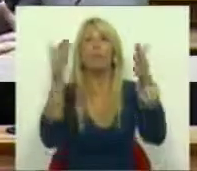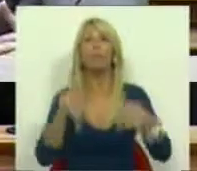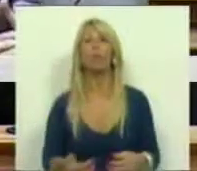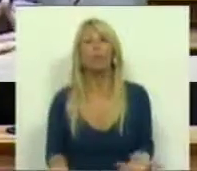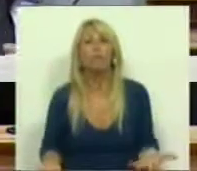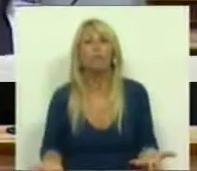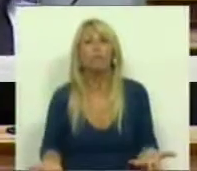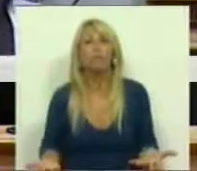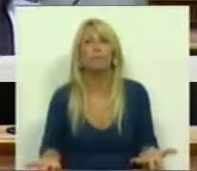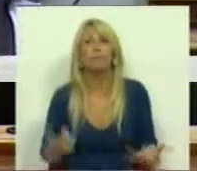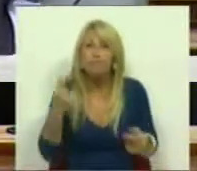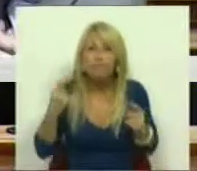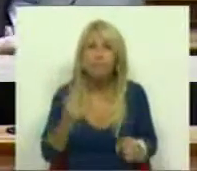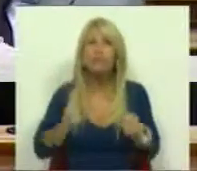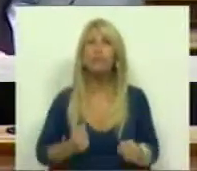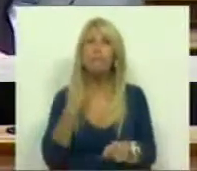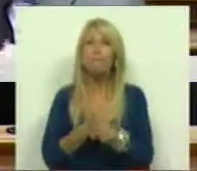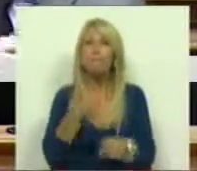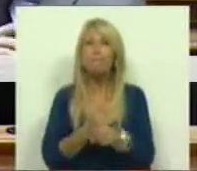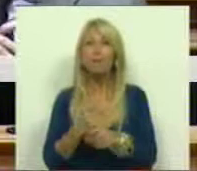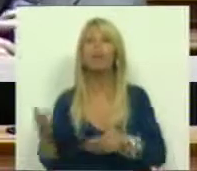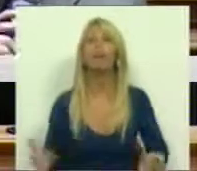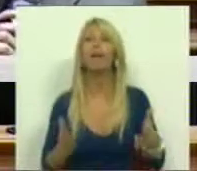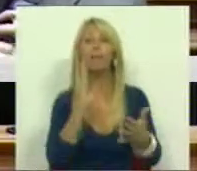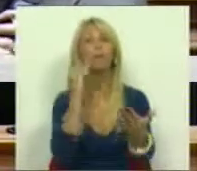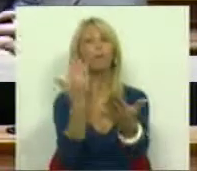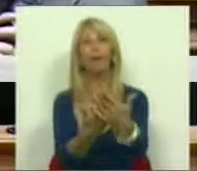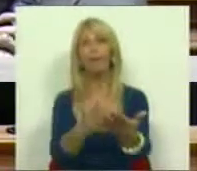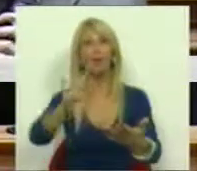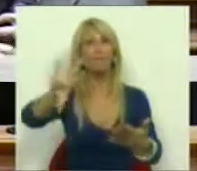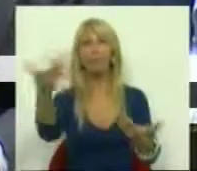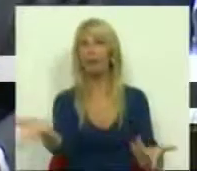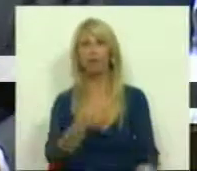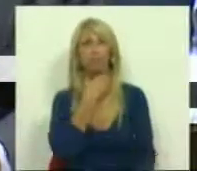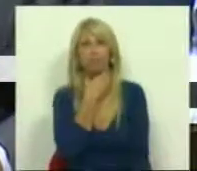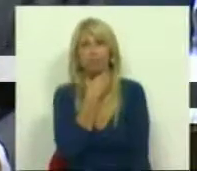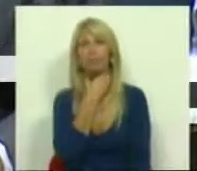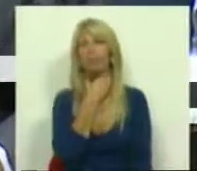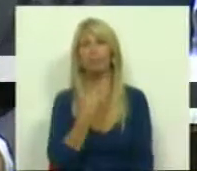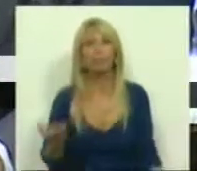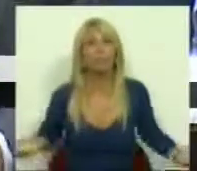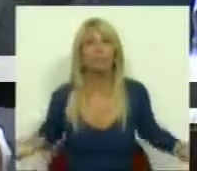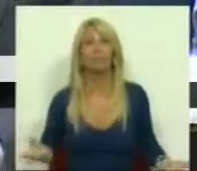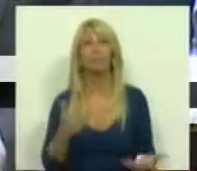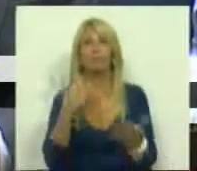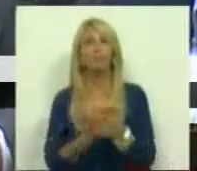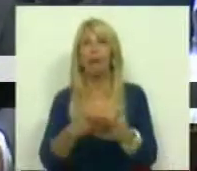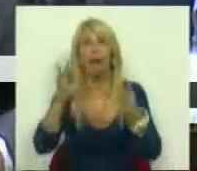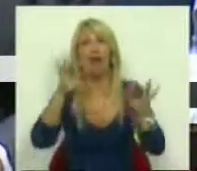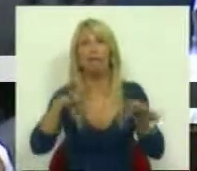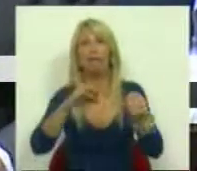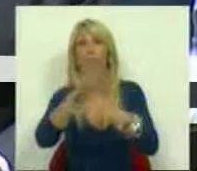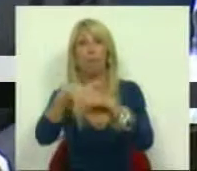no mesmo caminho, insistir no mesmo caminho é conduzir o país à bancarrota, é conduzir o país à saída forçada do euro,